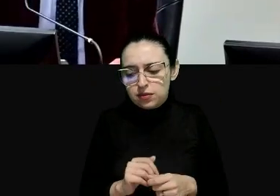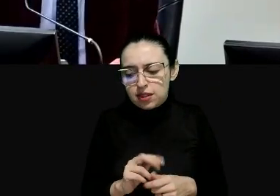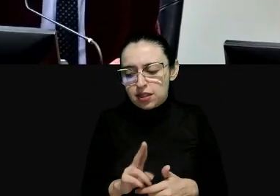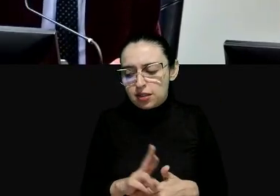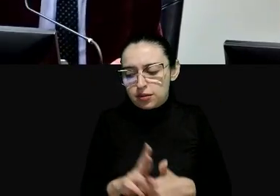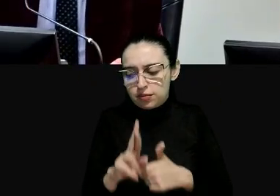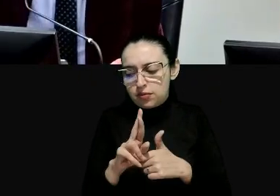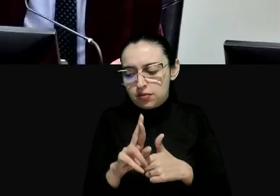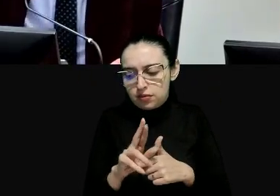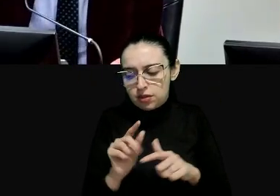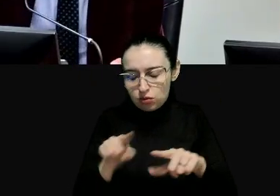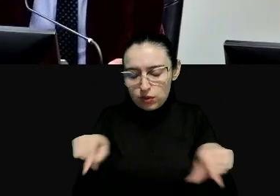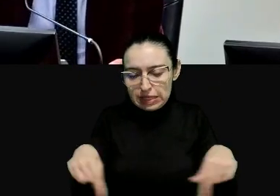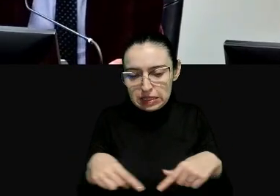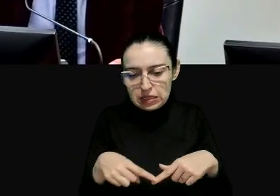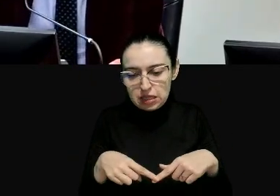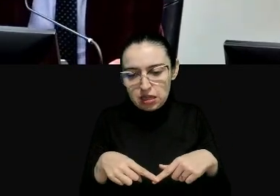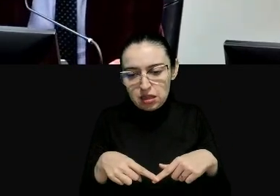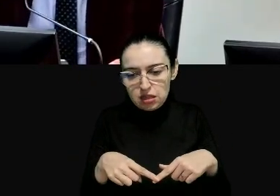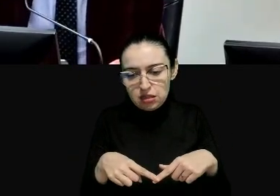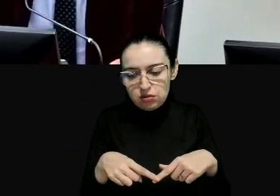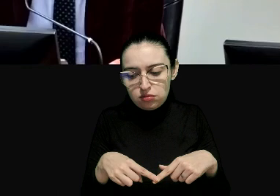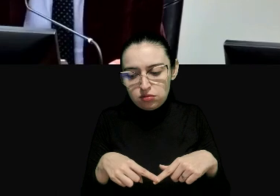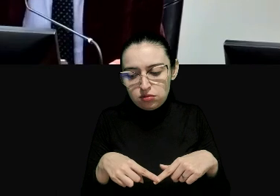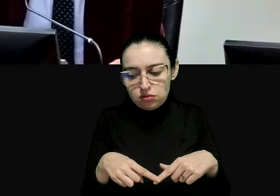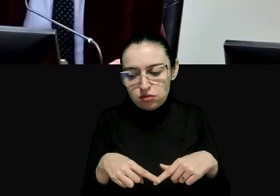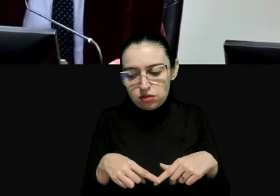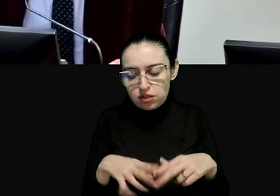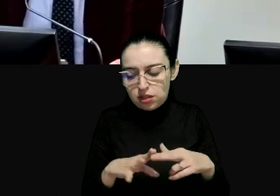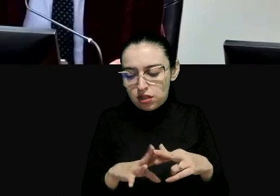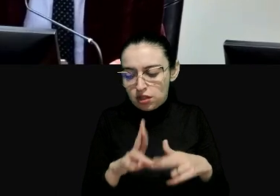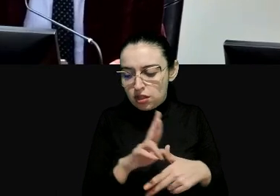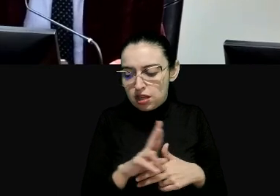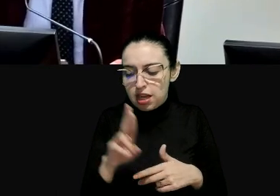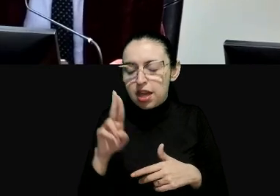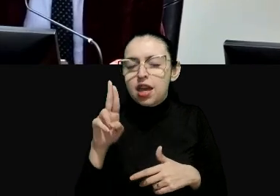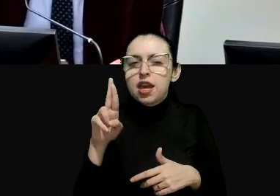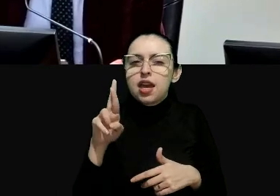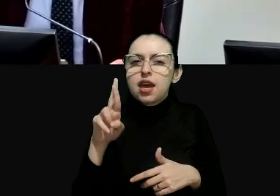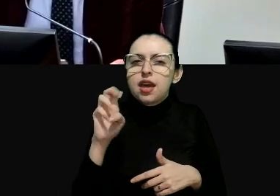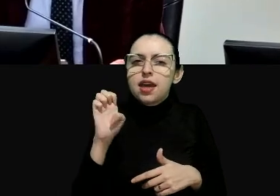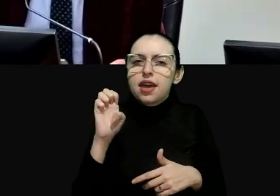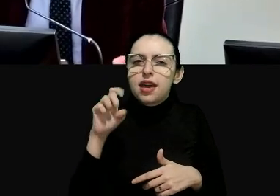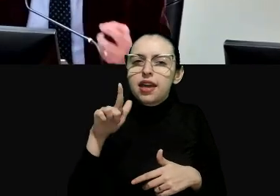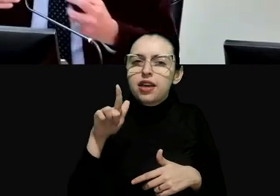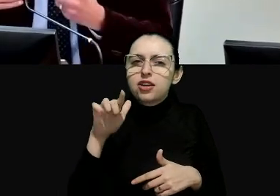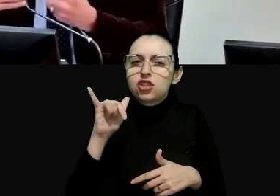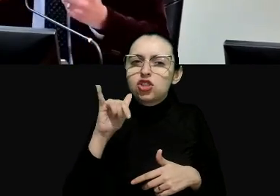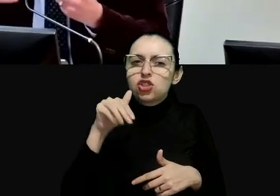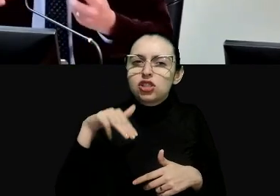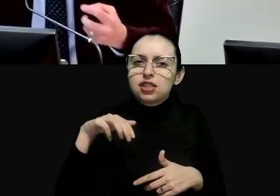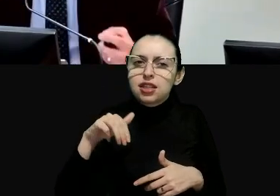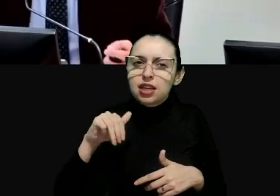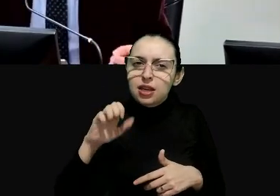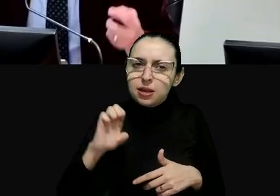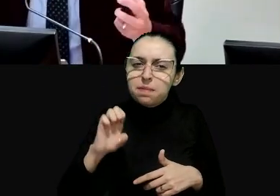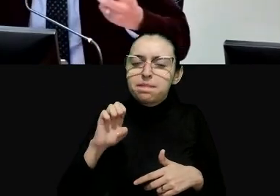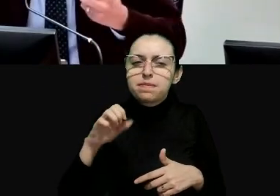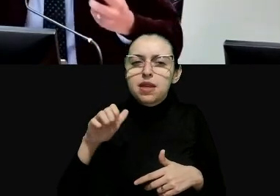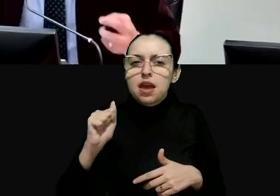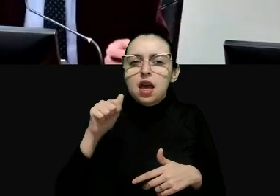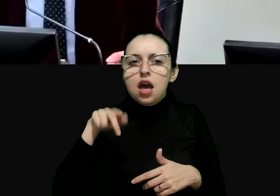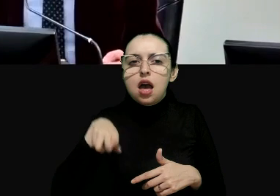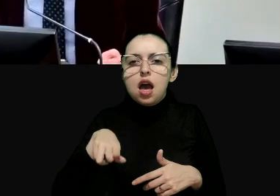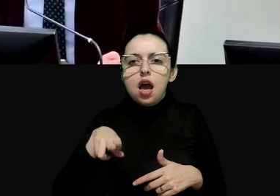processos ao sair dos regímenes autoritários nos anos 80 muitas